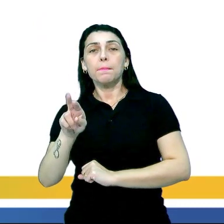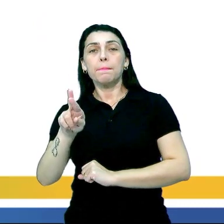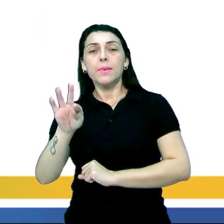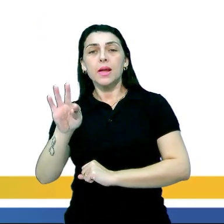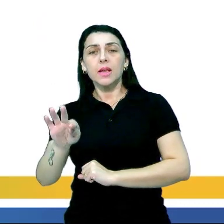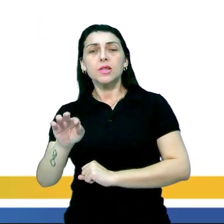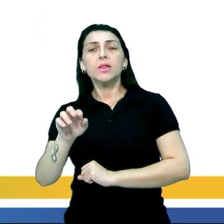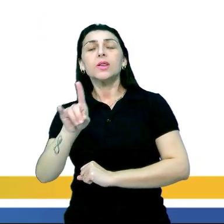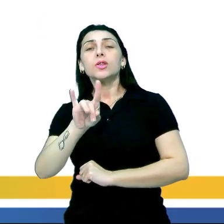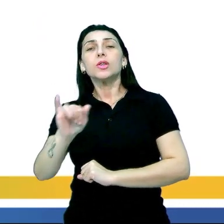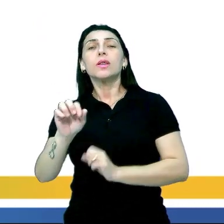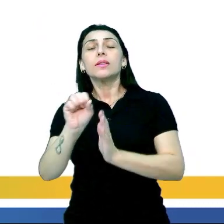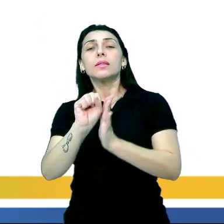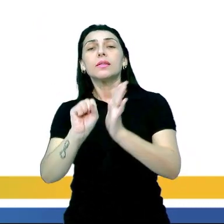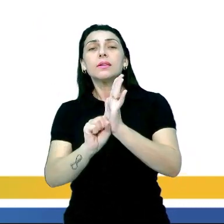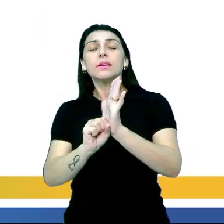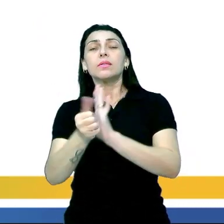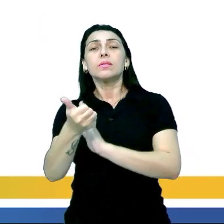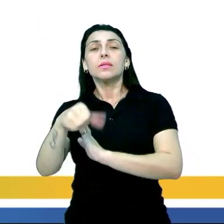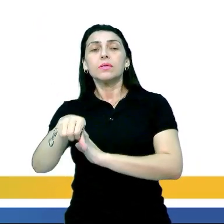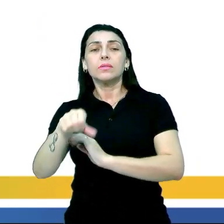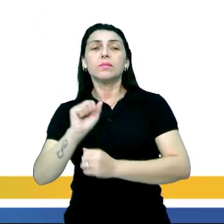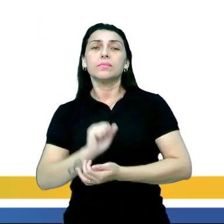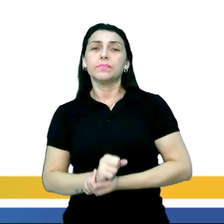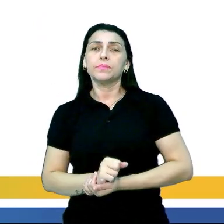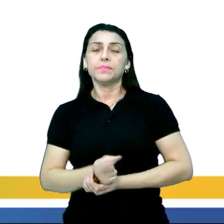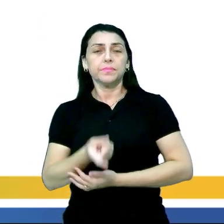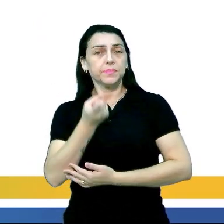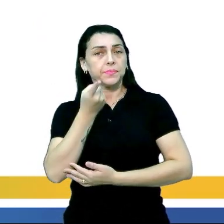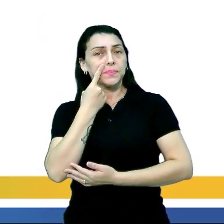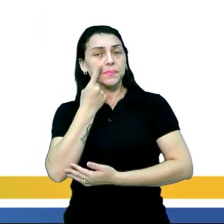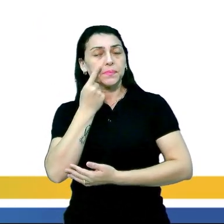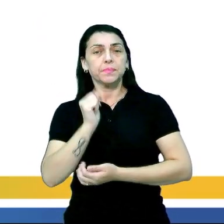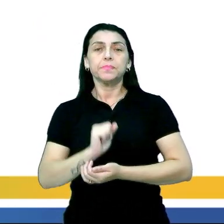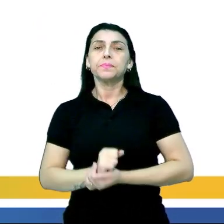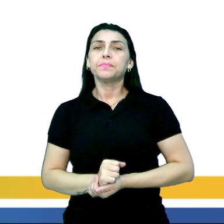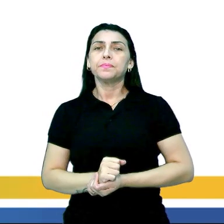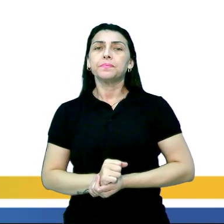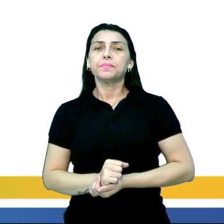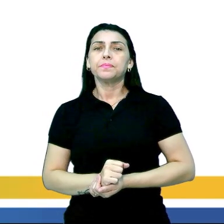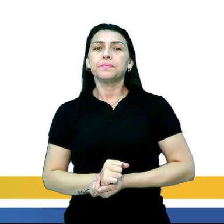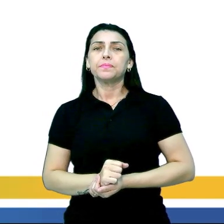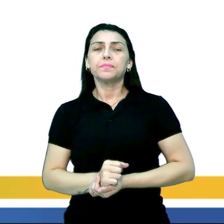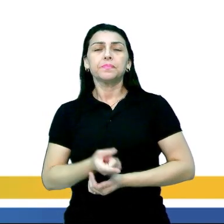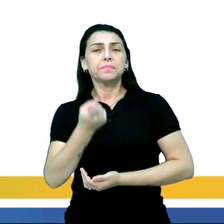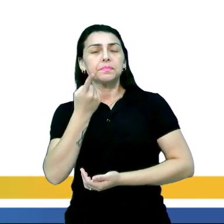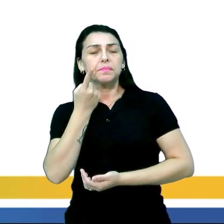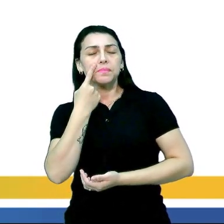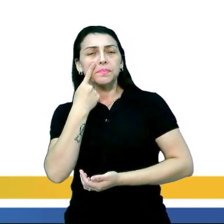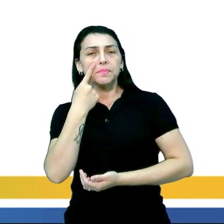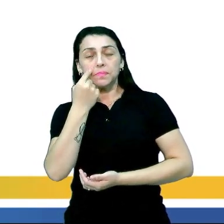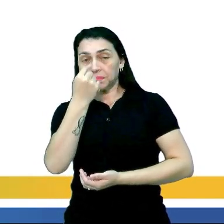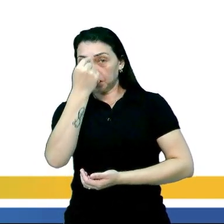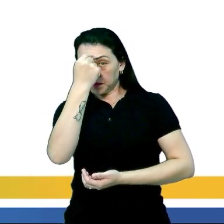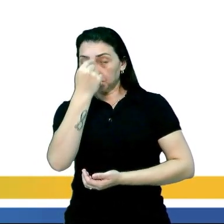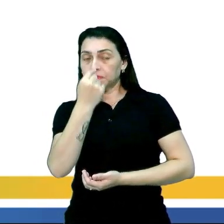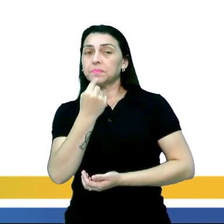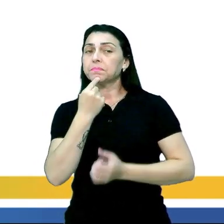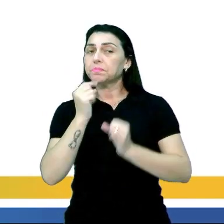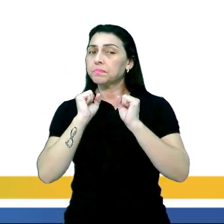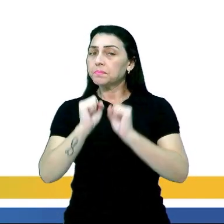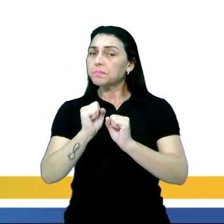que data do século XIX. Vamos para o comando da questão. Observando a imagem,